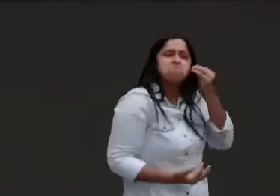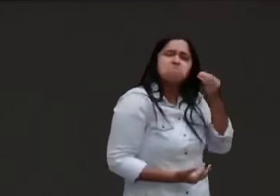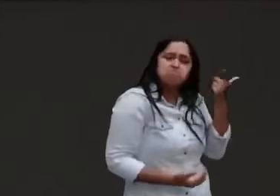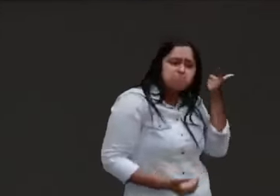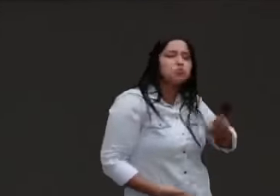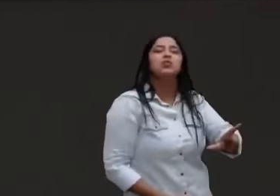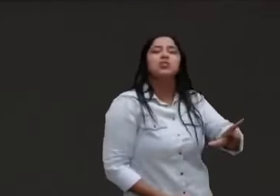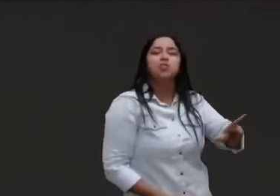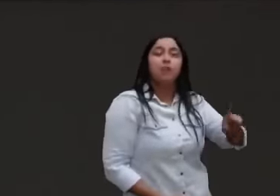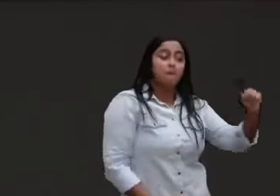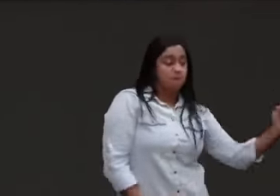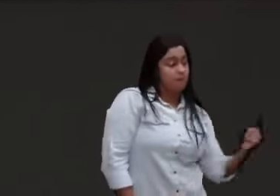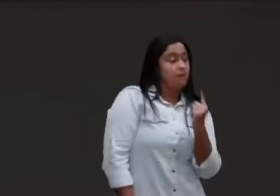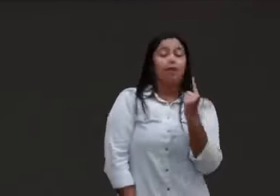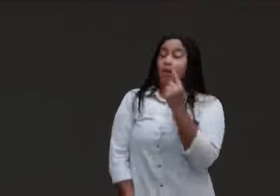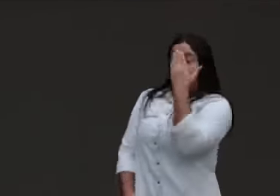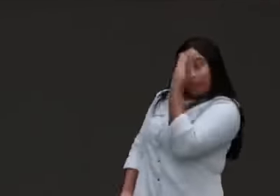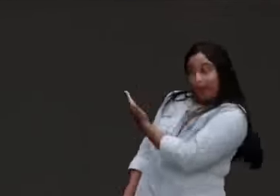do líder da família.